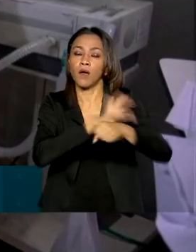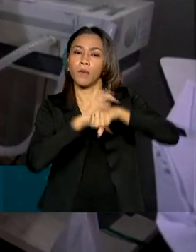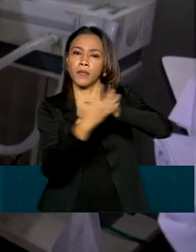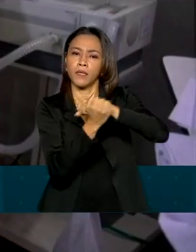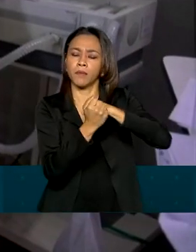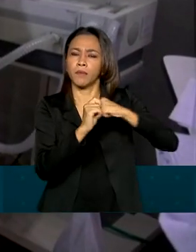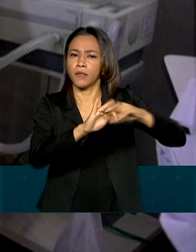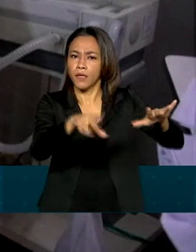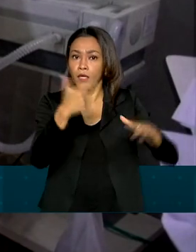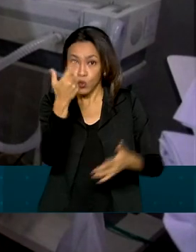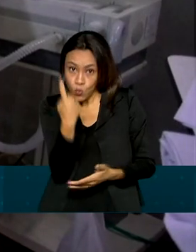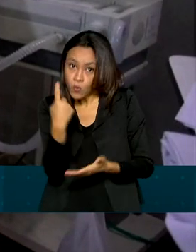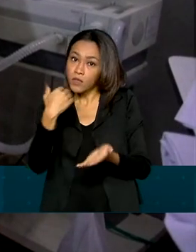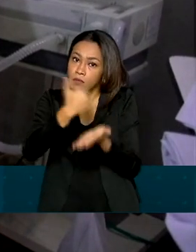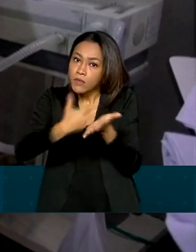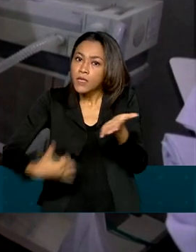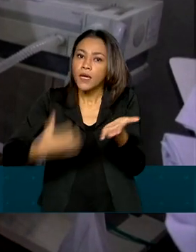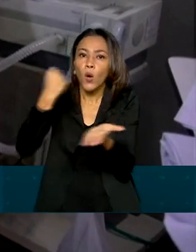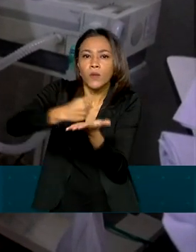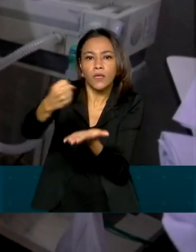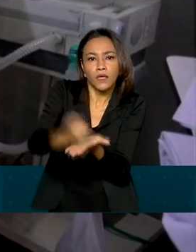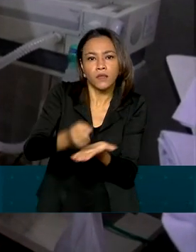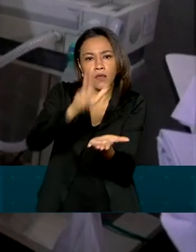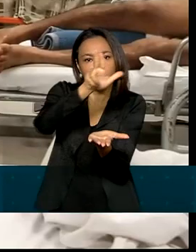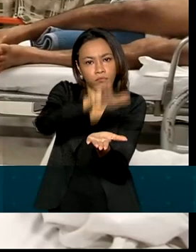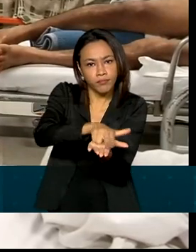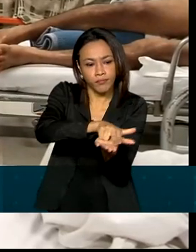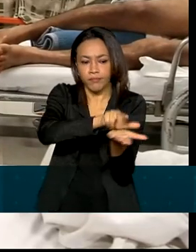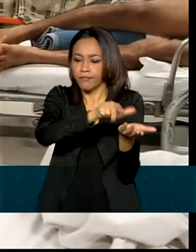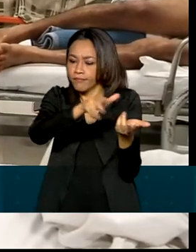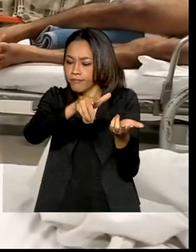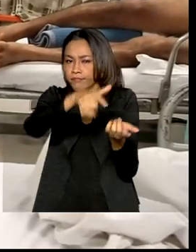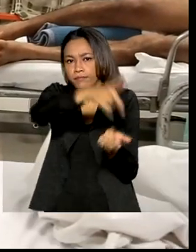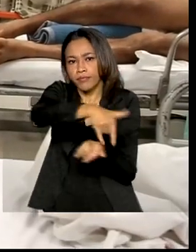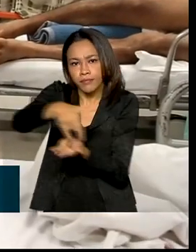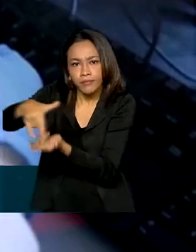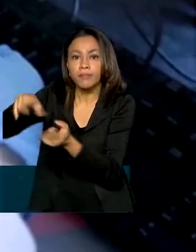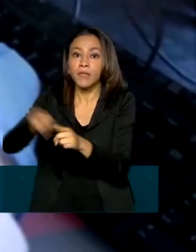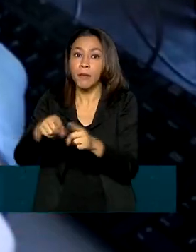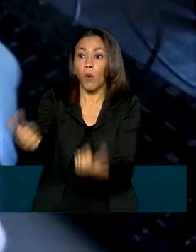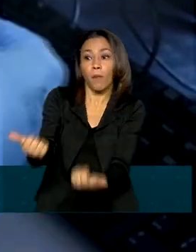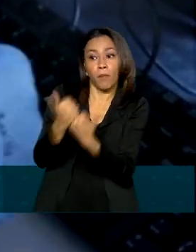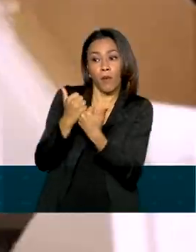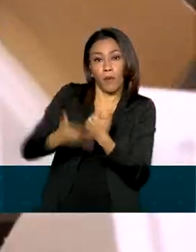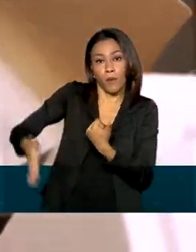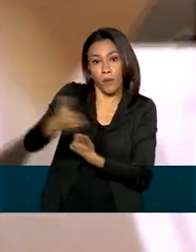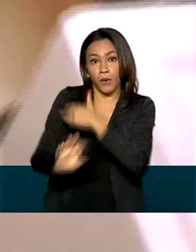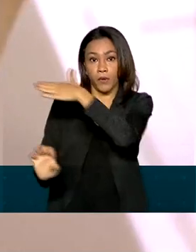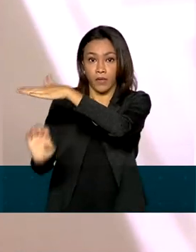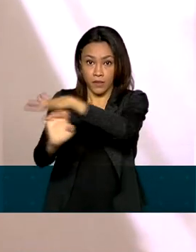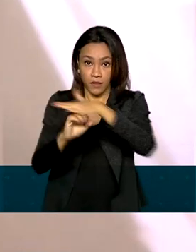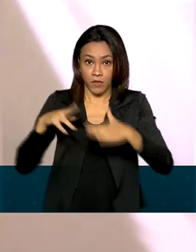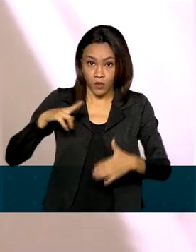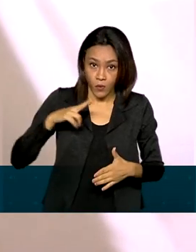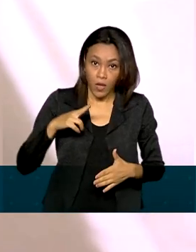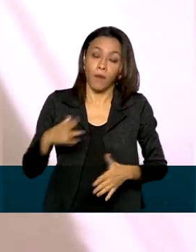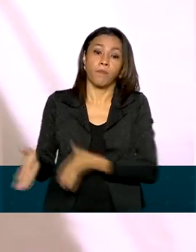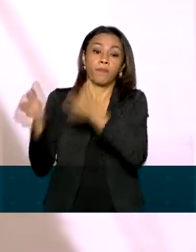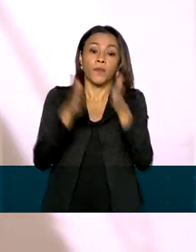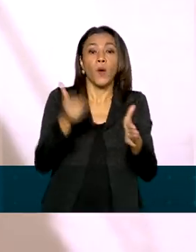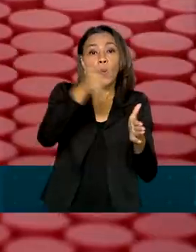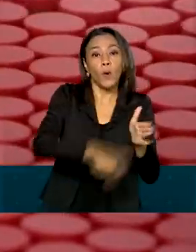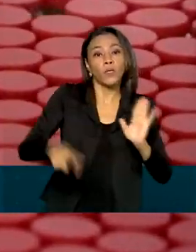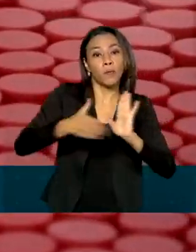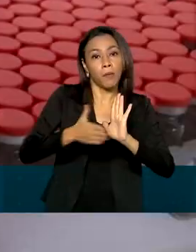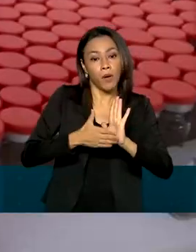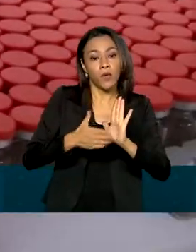públicos de UTI com a participação da iniciativa privada mediante compensação tributária. Outra proposta prevê ampliar a possibilidade